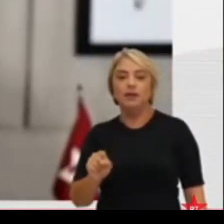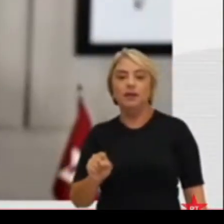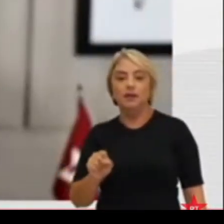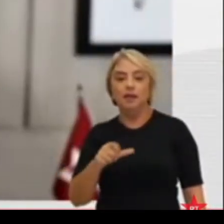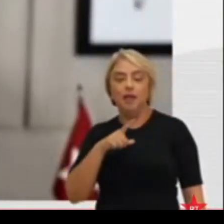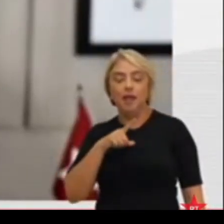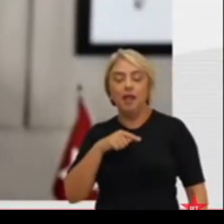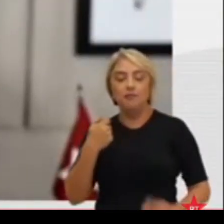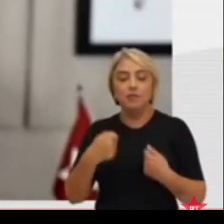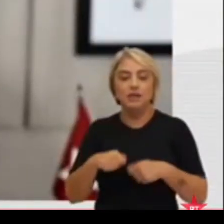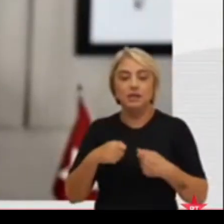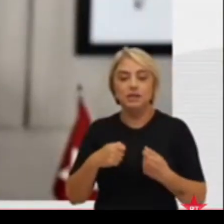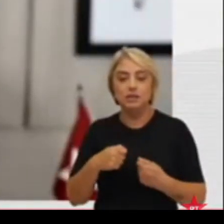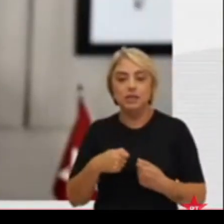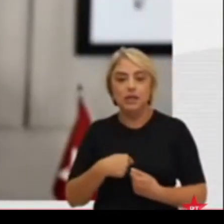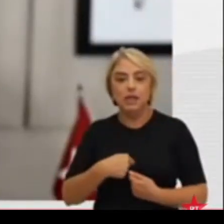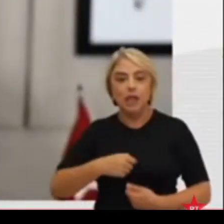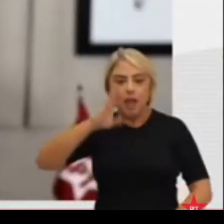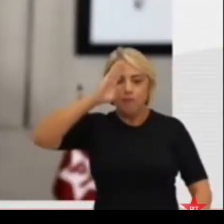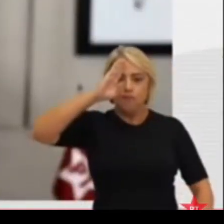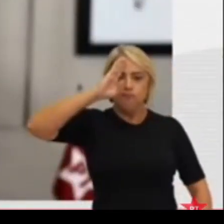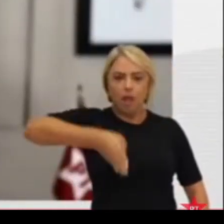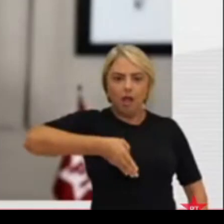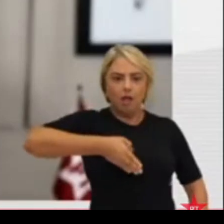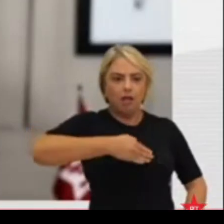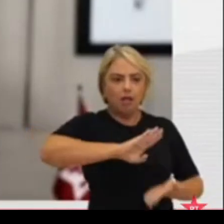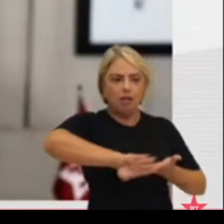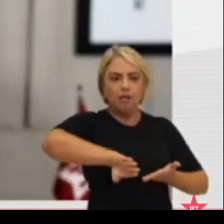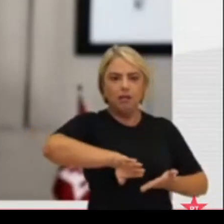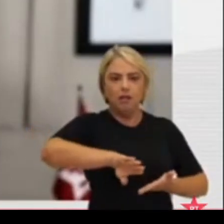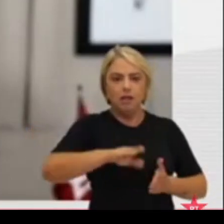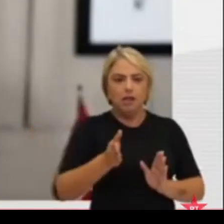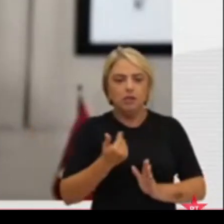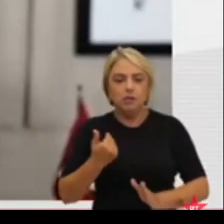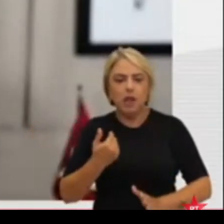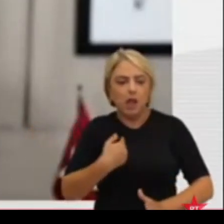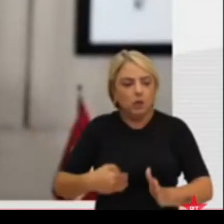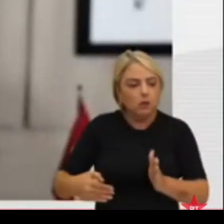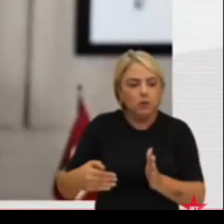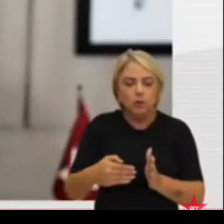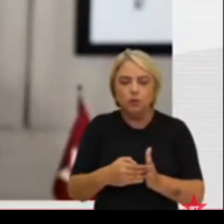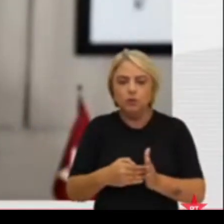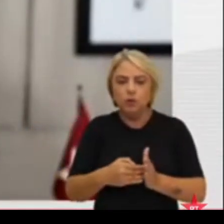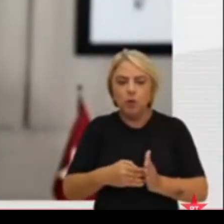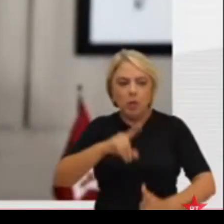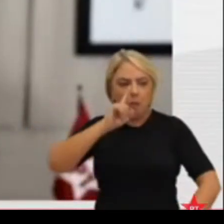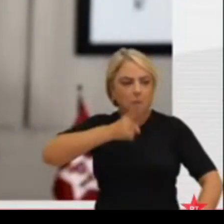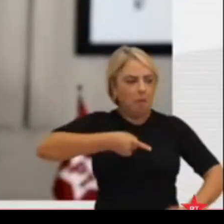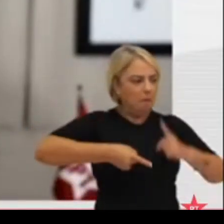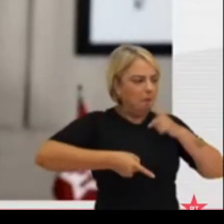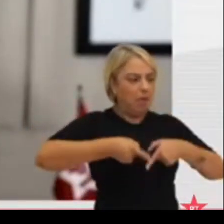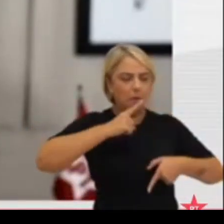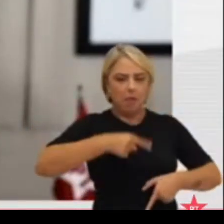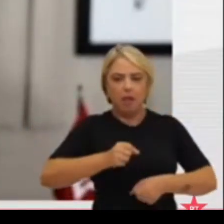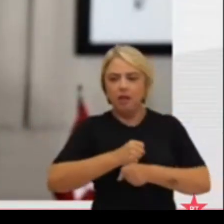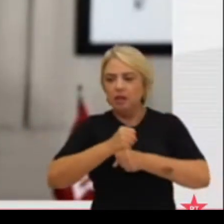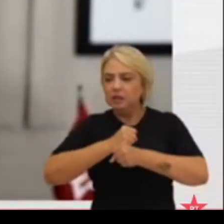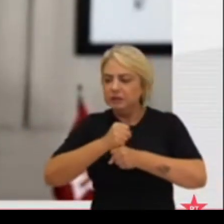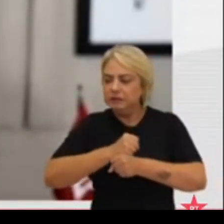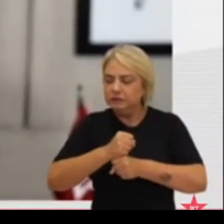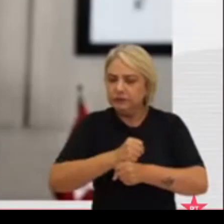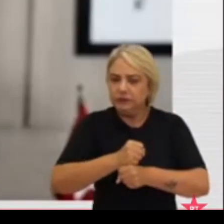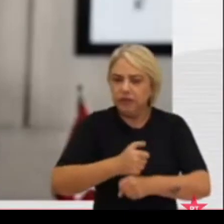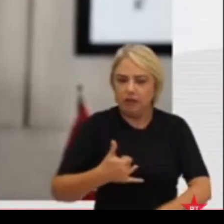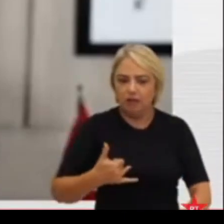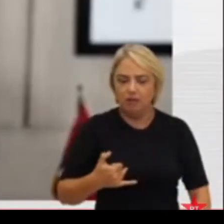era preciso derrotar a ditadura militar e remover todo o impulso autoritário que os anos de chumbo